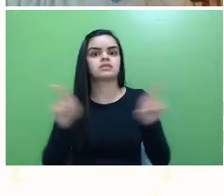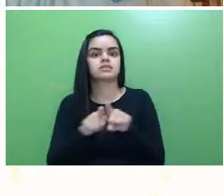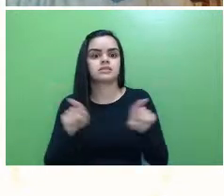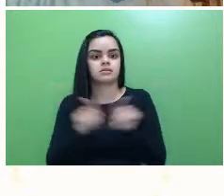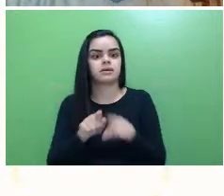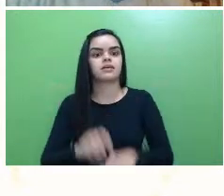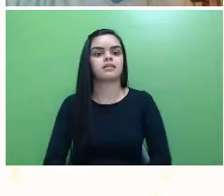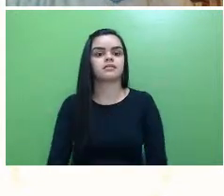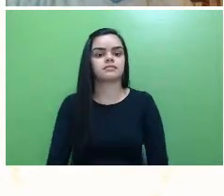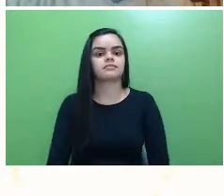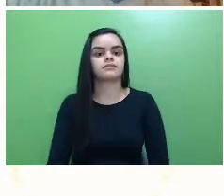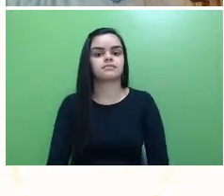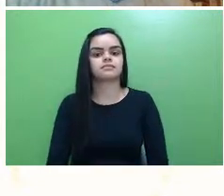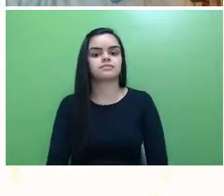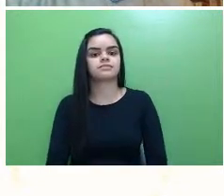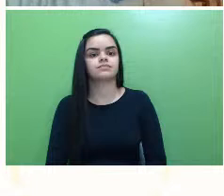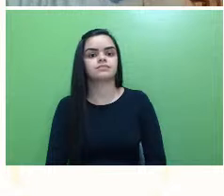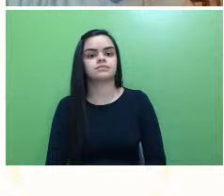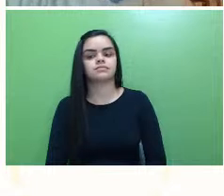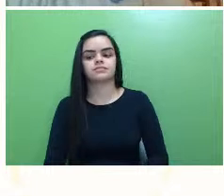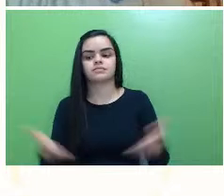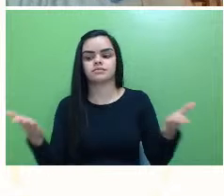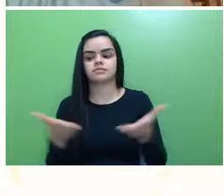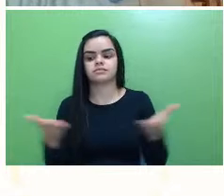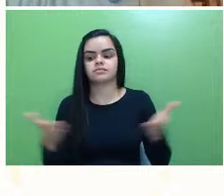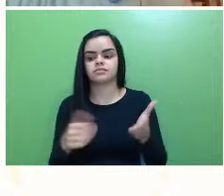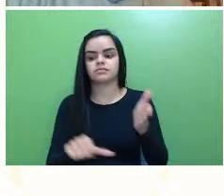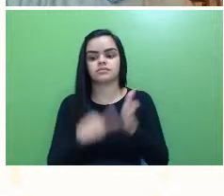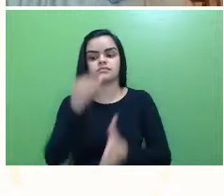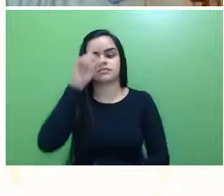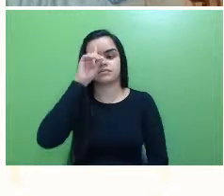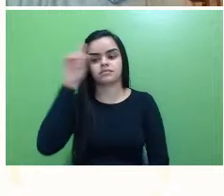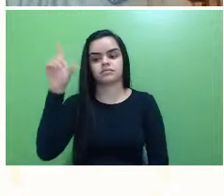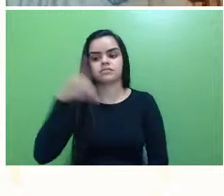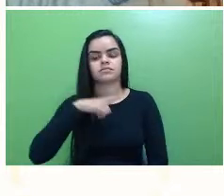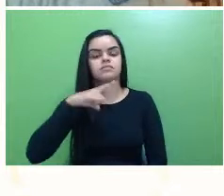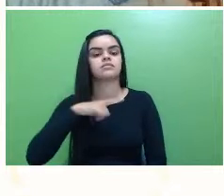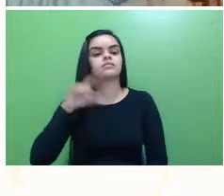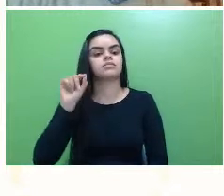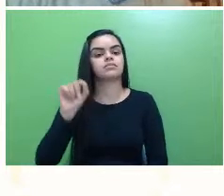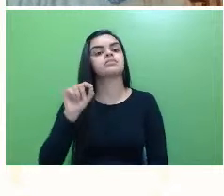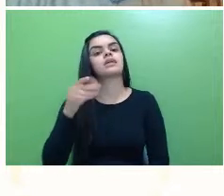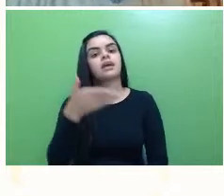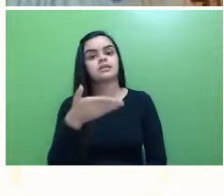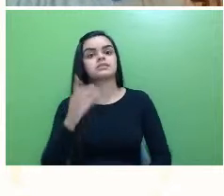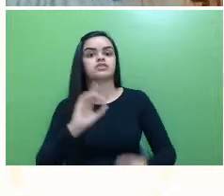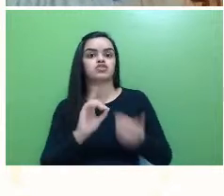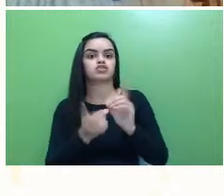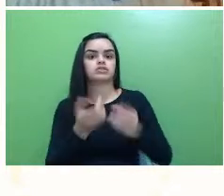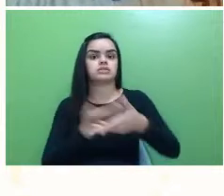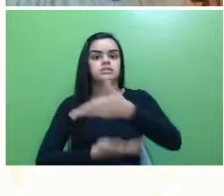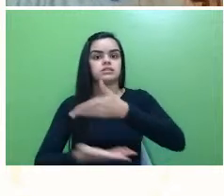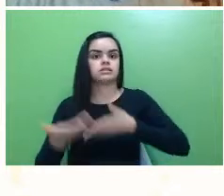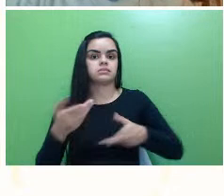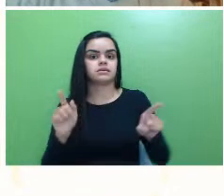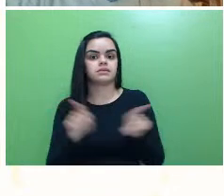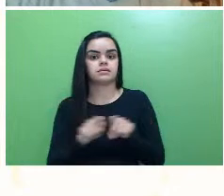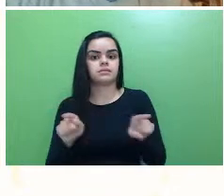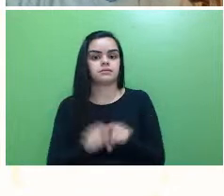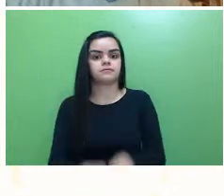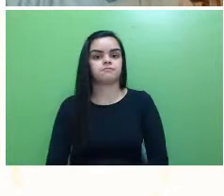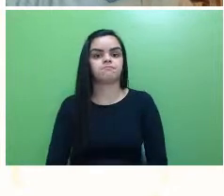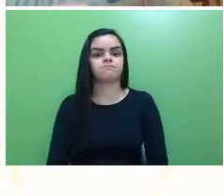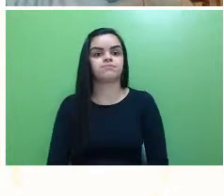E nesse primeiro dia teve toda essa dinâmica. Um outro